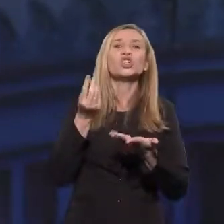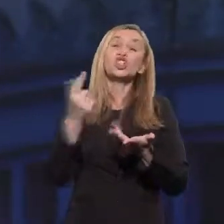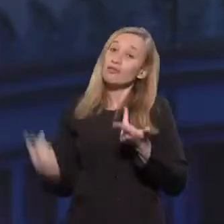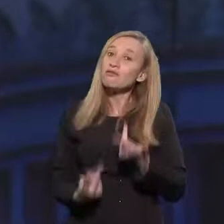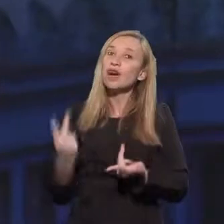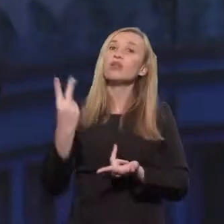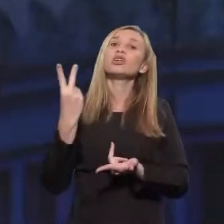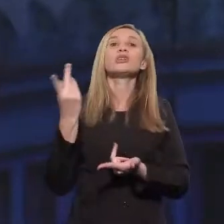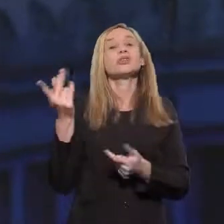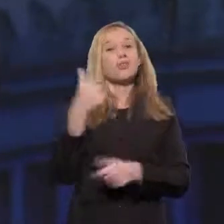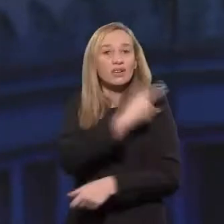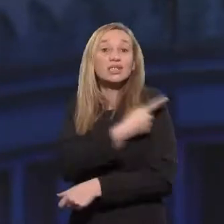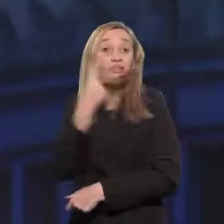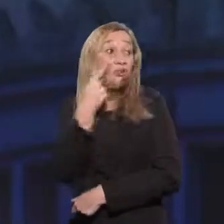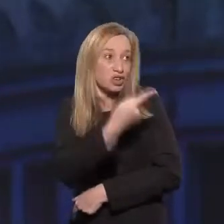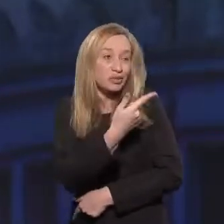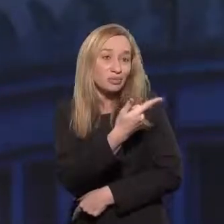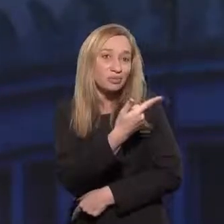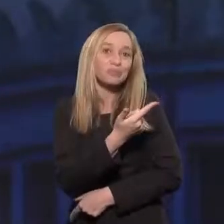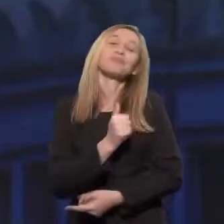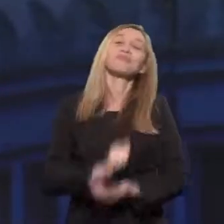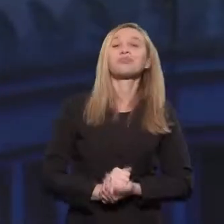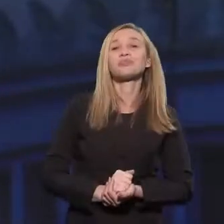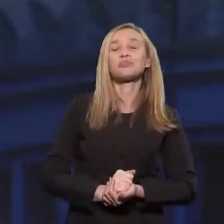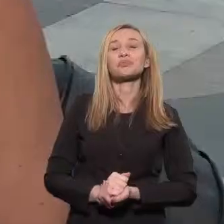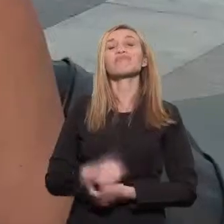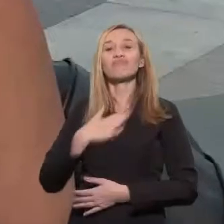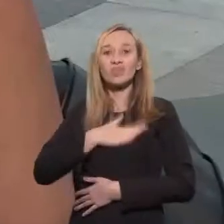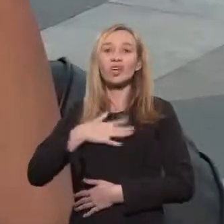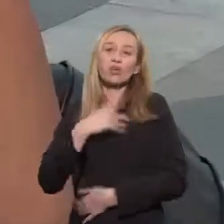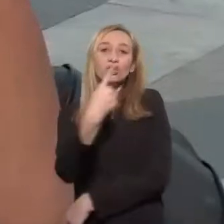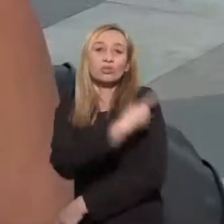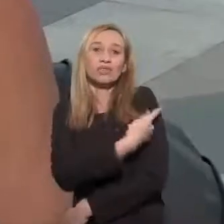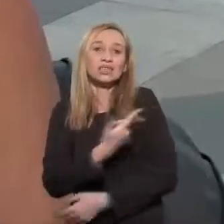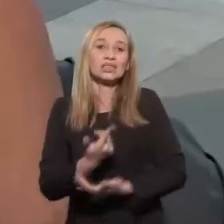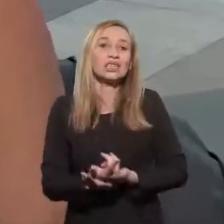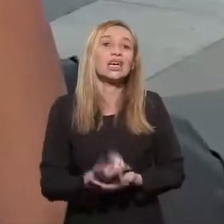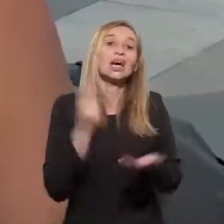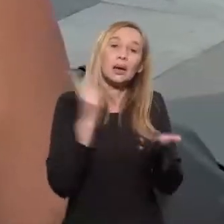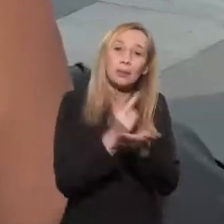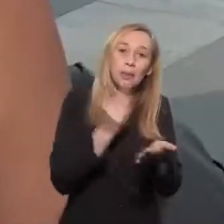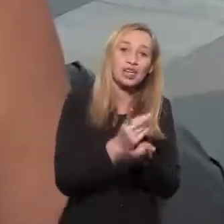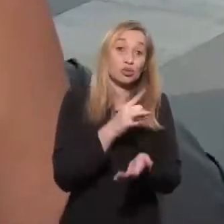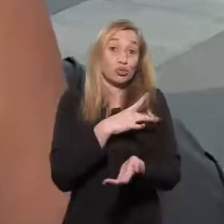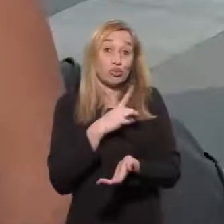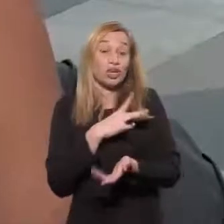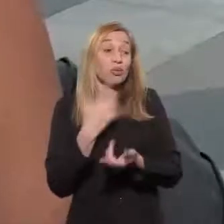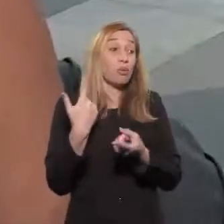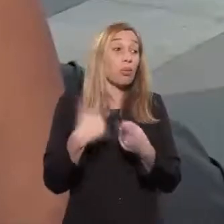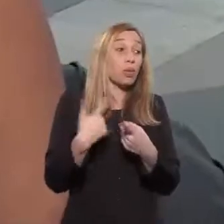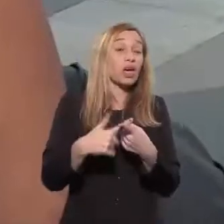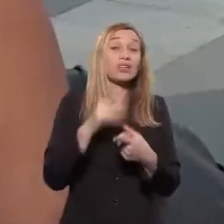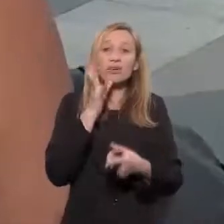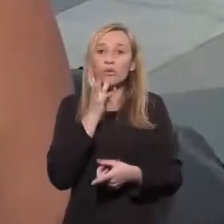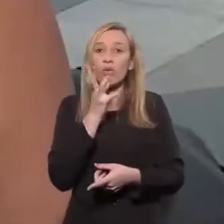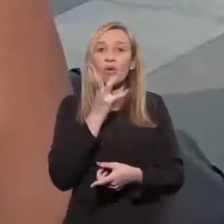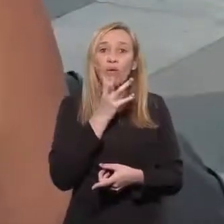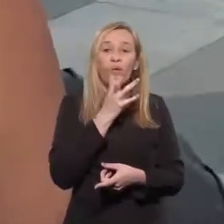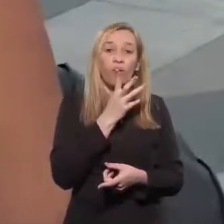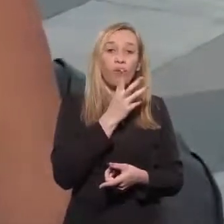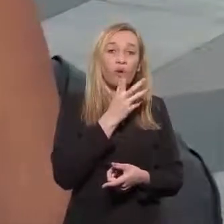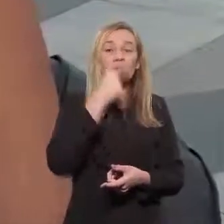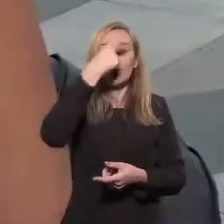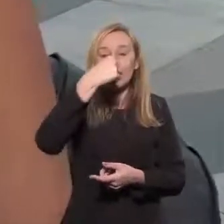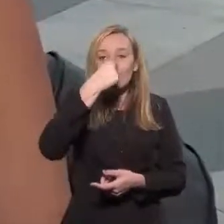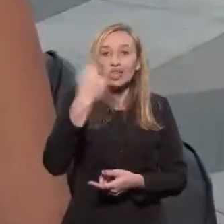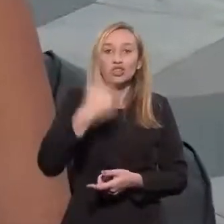valorizam a vacina. Vamos ver o elas disseram. Eu gosto de tomar vacina, mesmo com medo, porque demora um